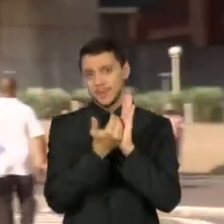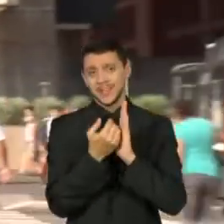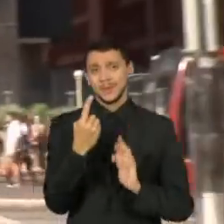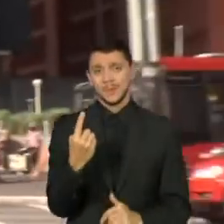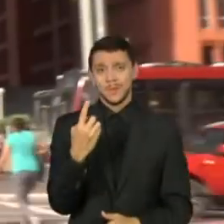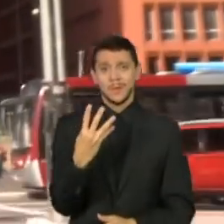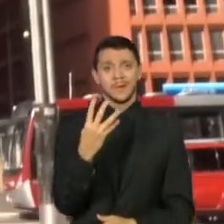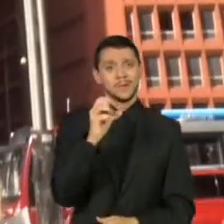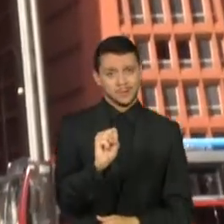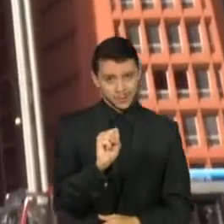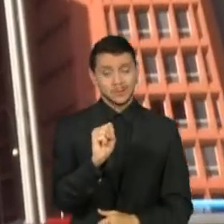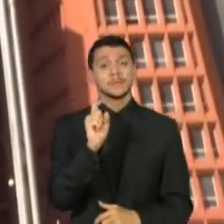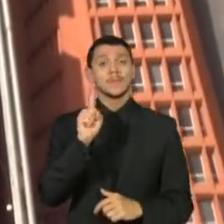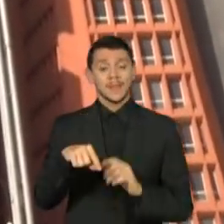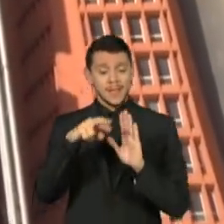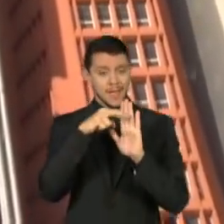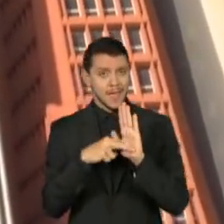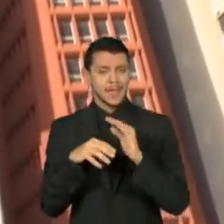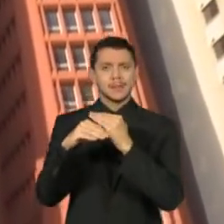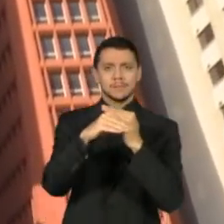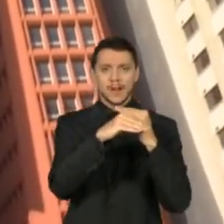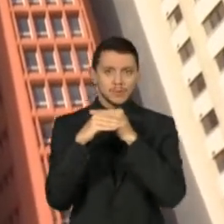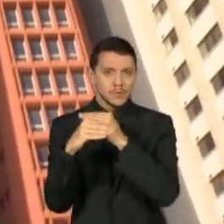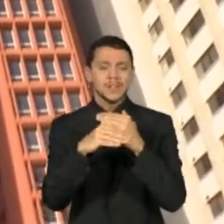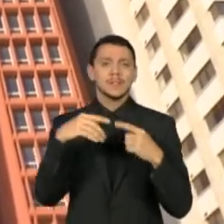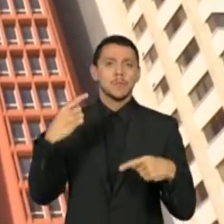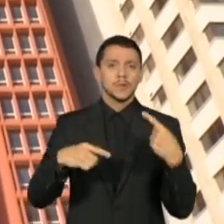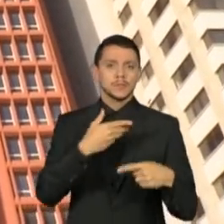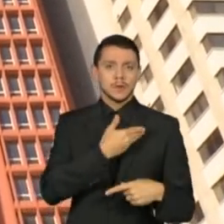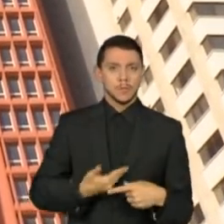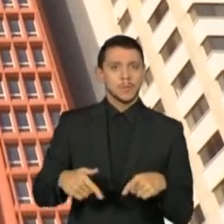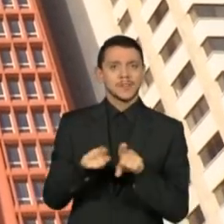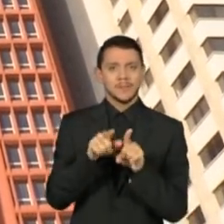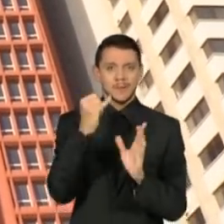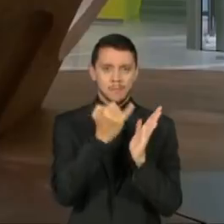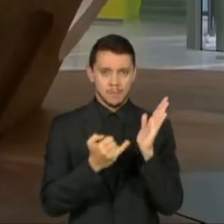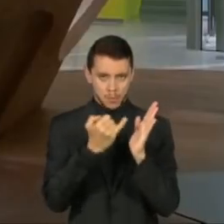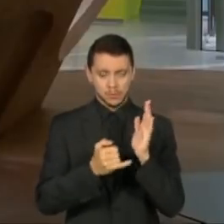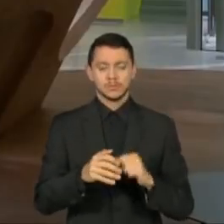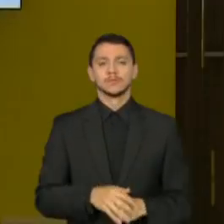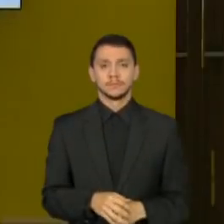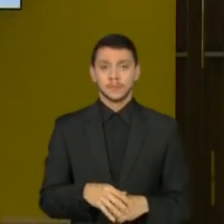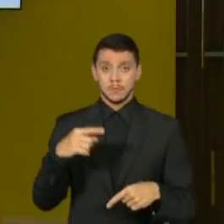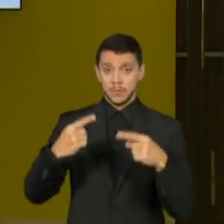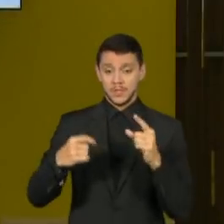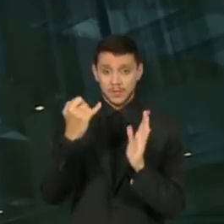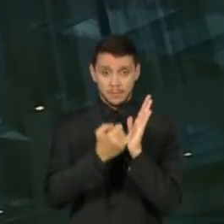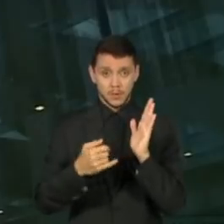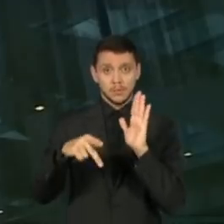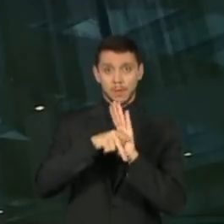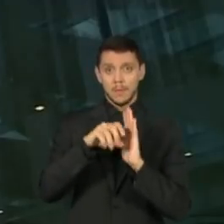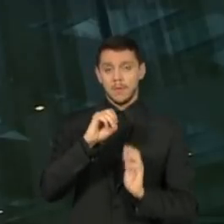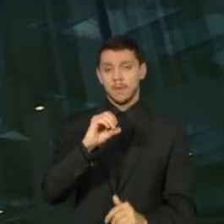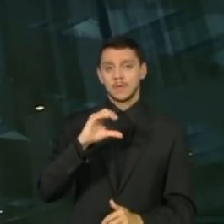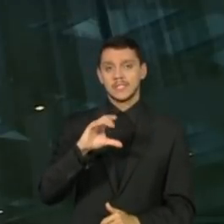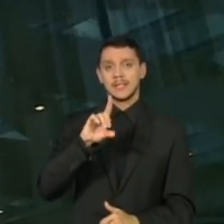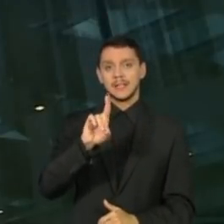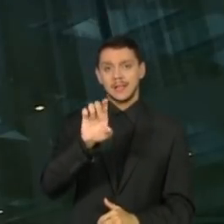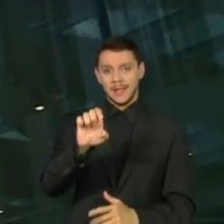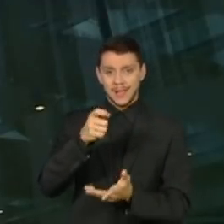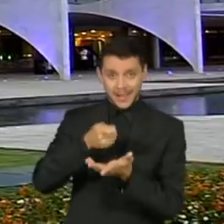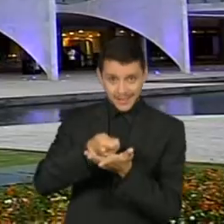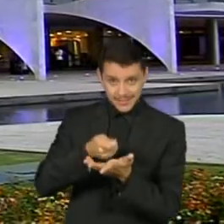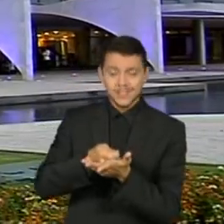padronizam políticas públicas e tributárias. A política de impostos exigida pela OCDE é um dos maiores